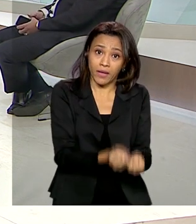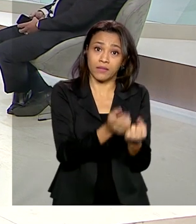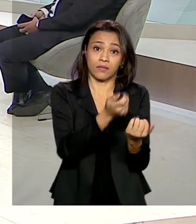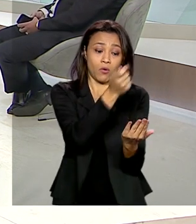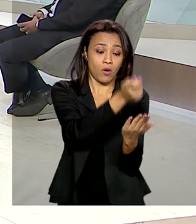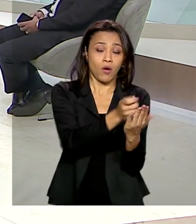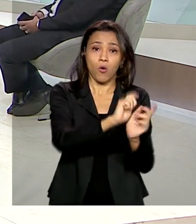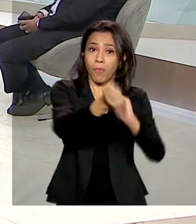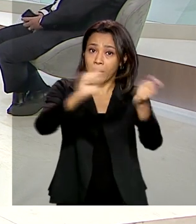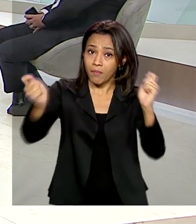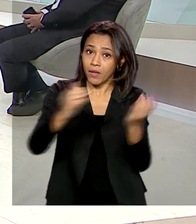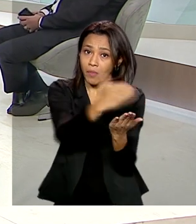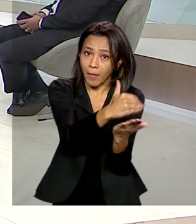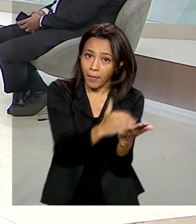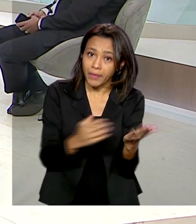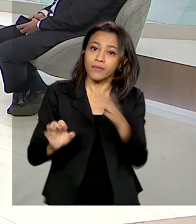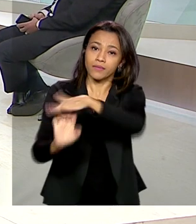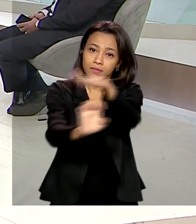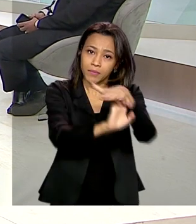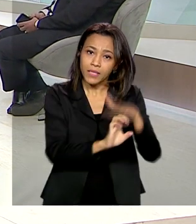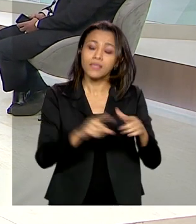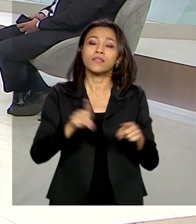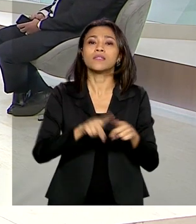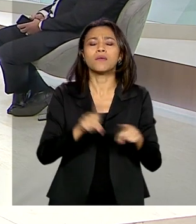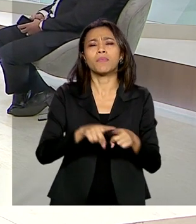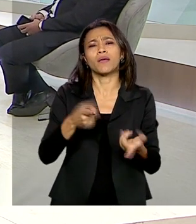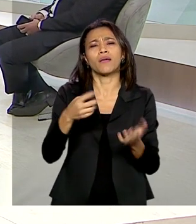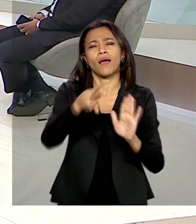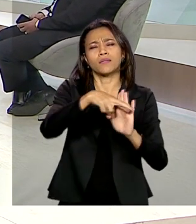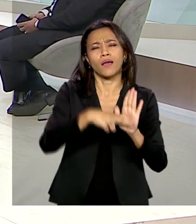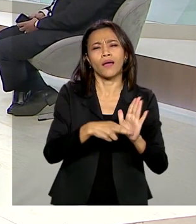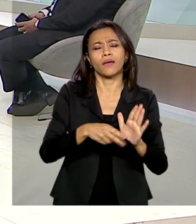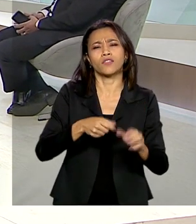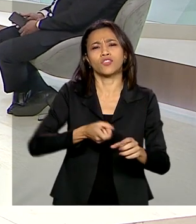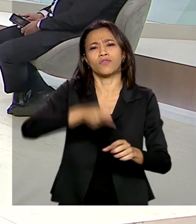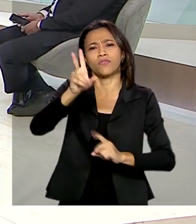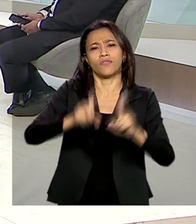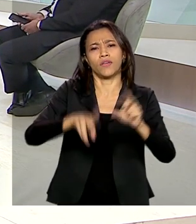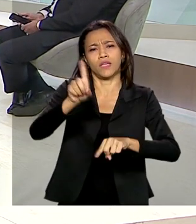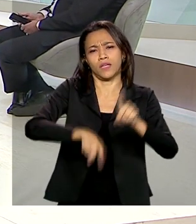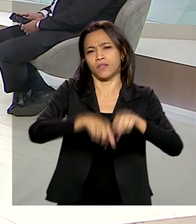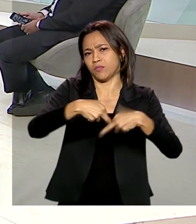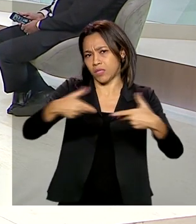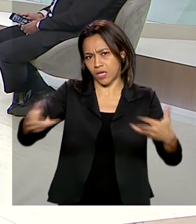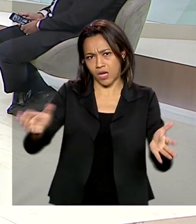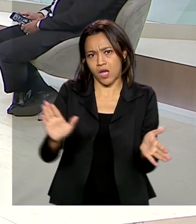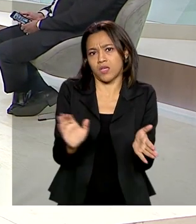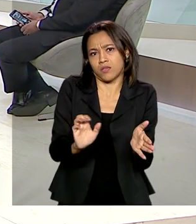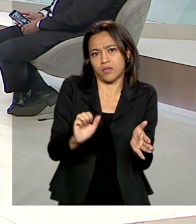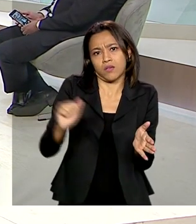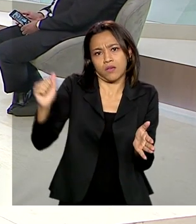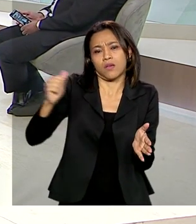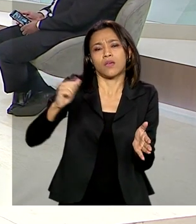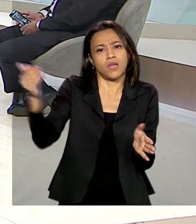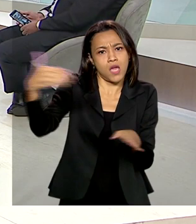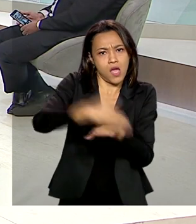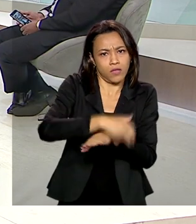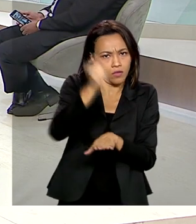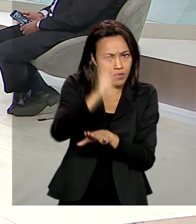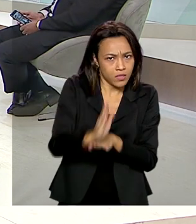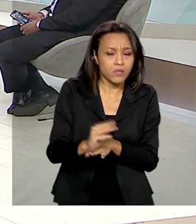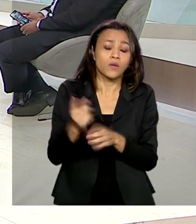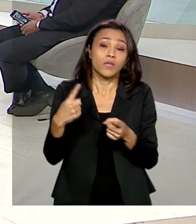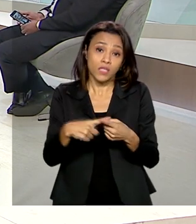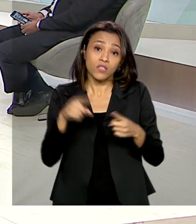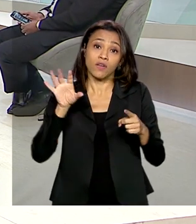importações. Então, você vai ter essa nova cobrança, a cobrança sobre bens e serviços, incidindo para a indústria e para os